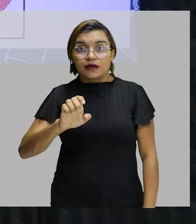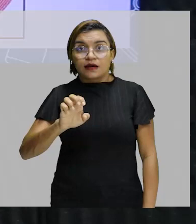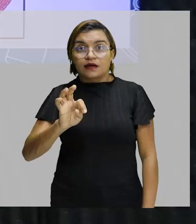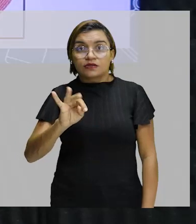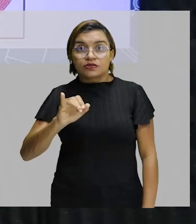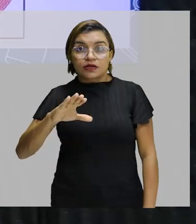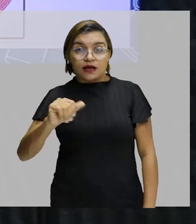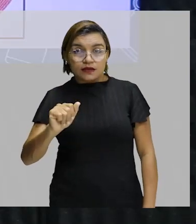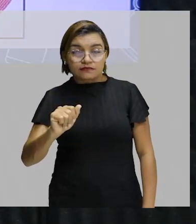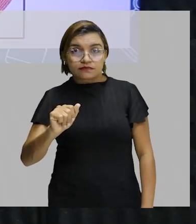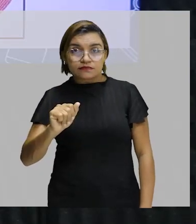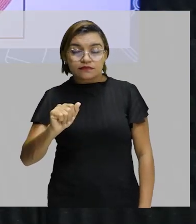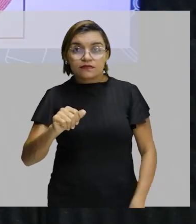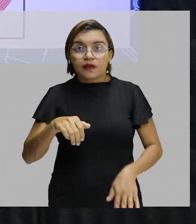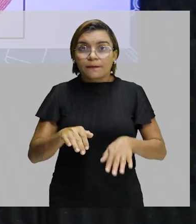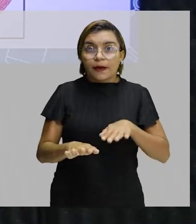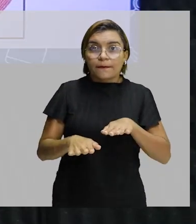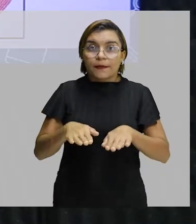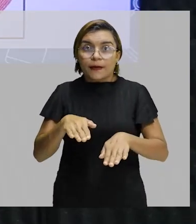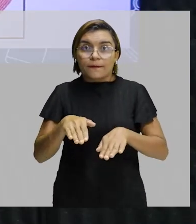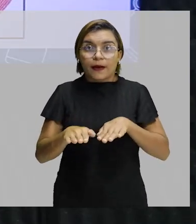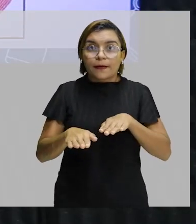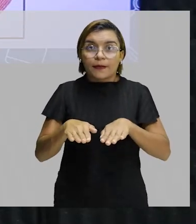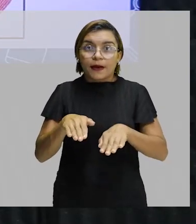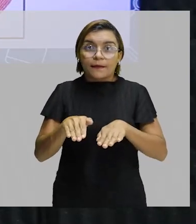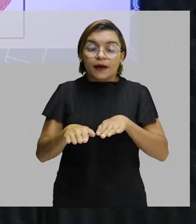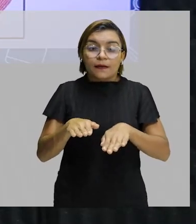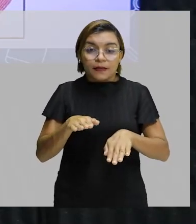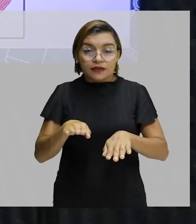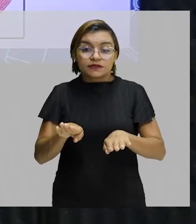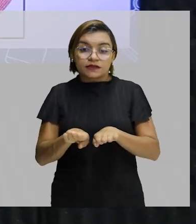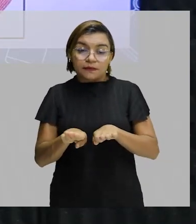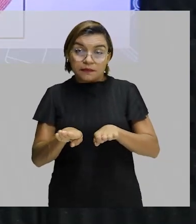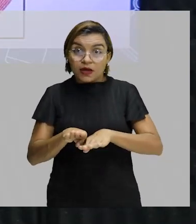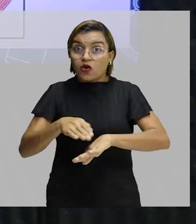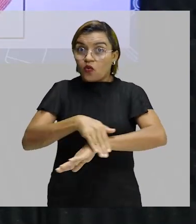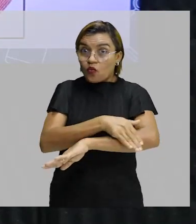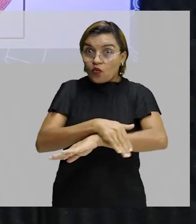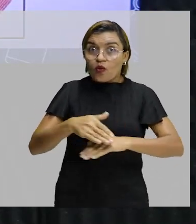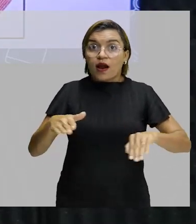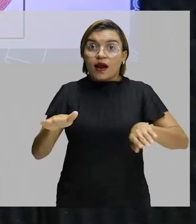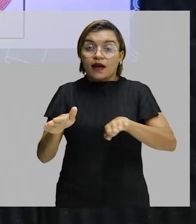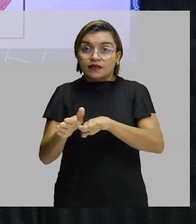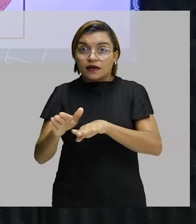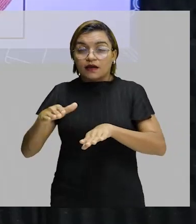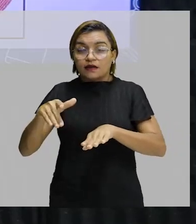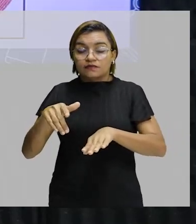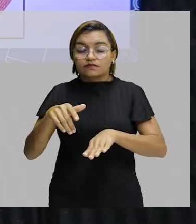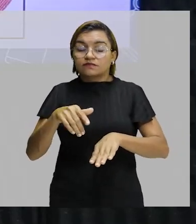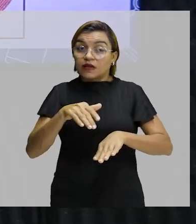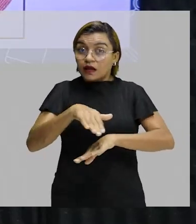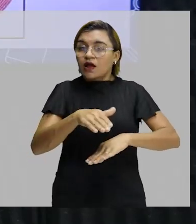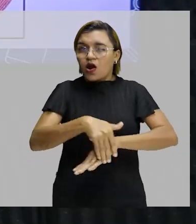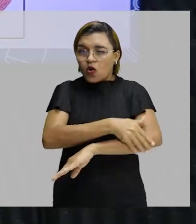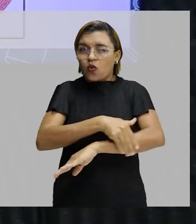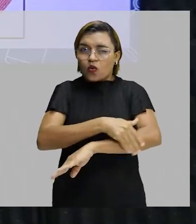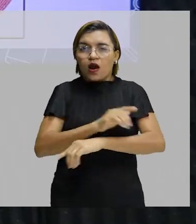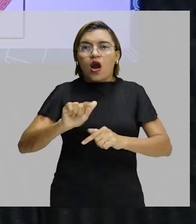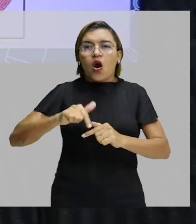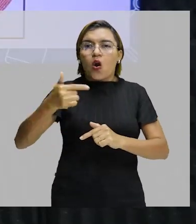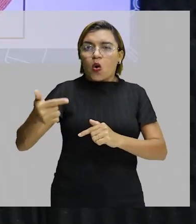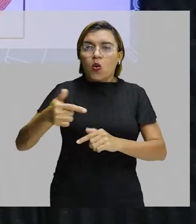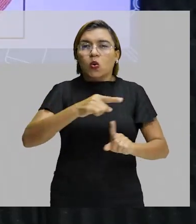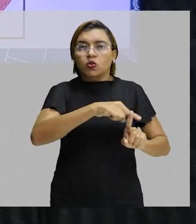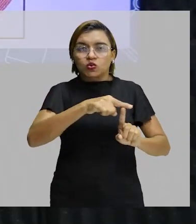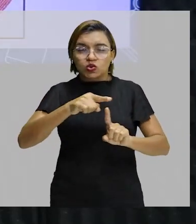quilômetros, os atletas também fazem na rua. Tá certo? O restante de corridas,